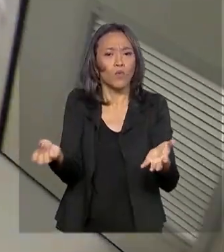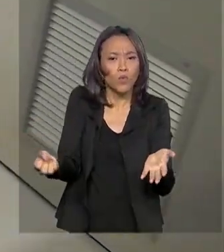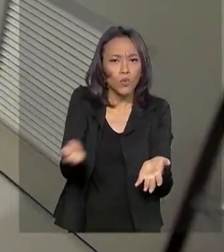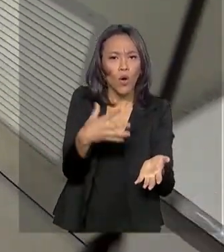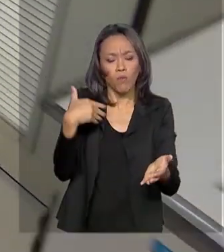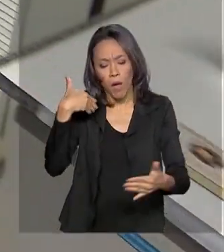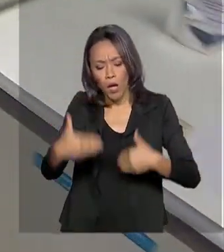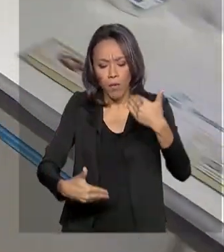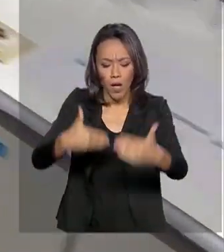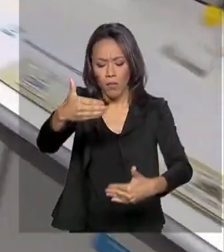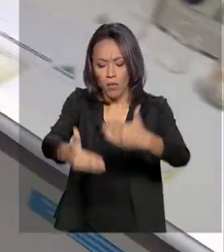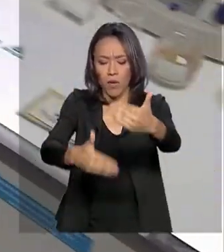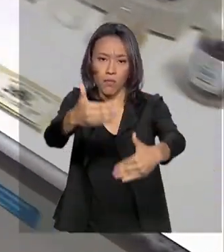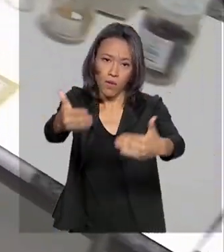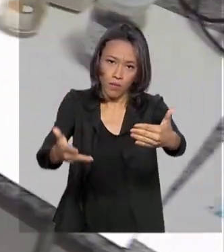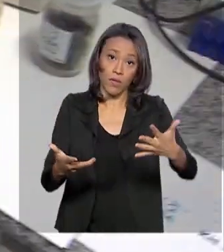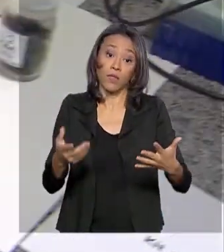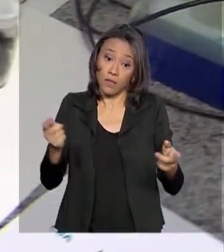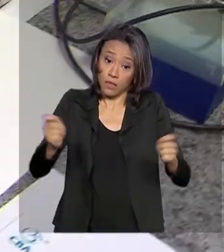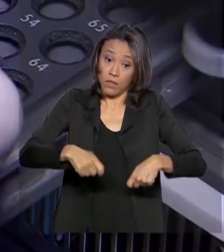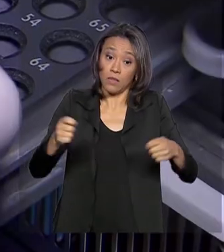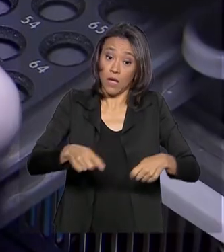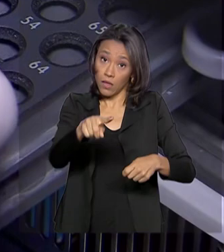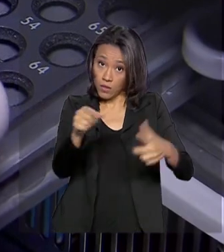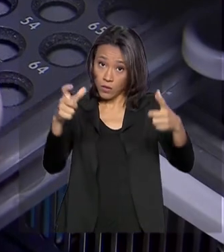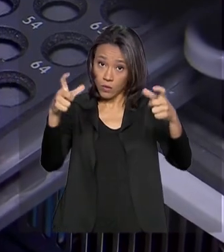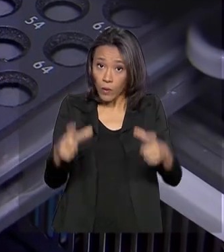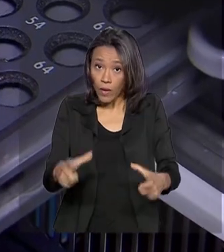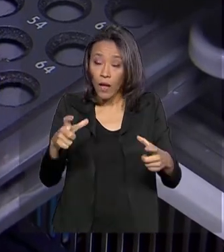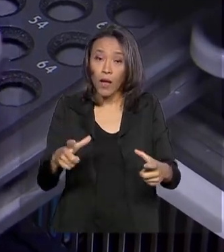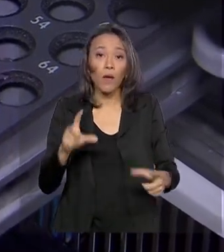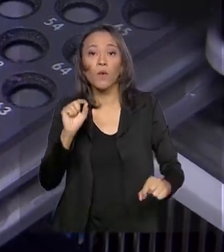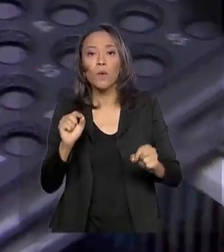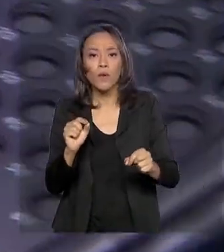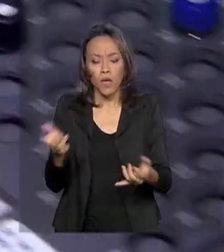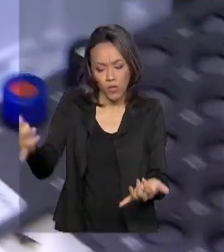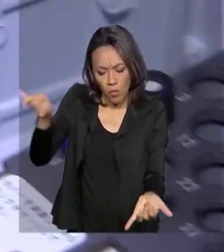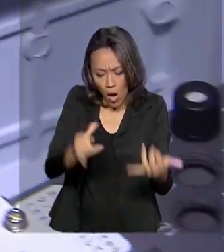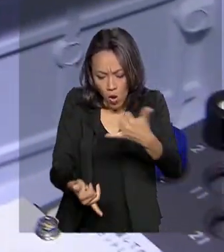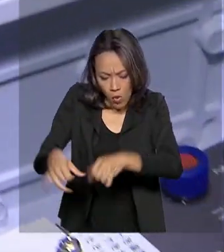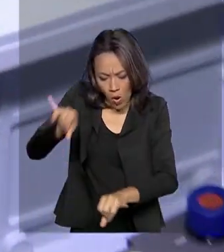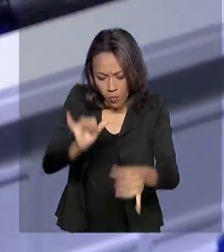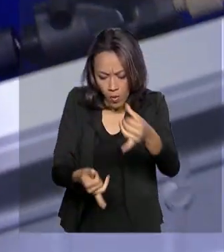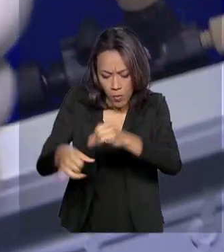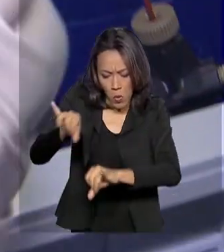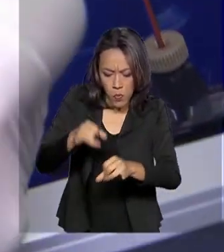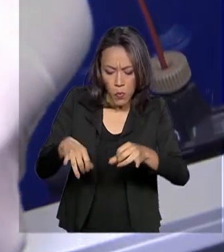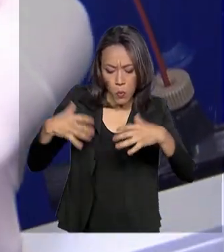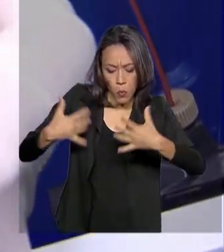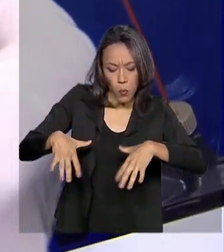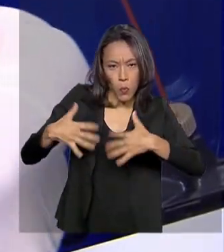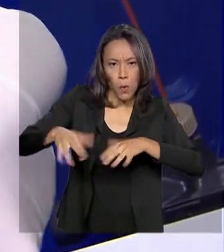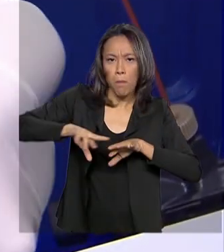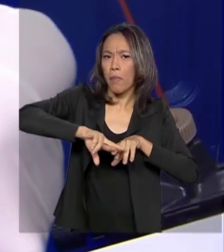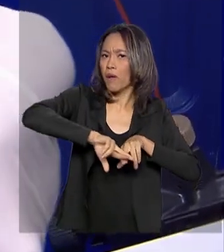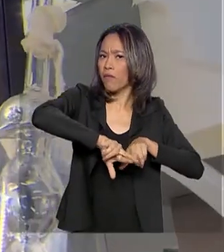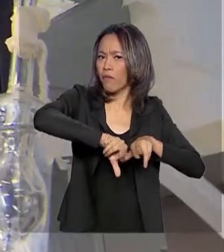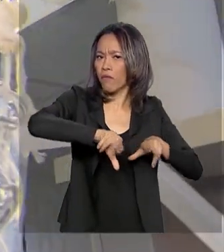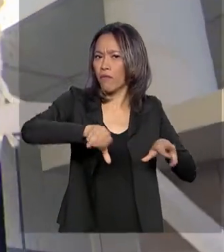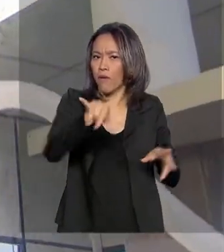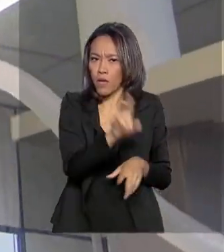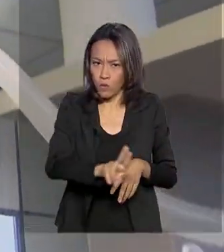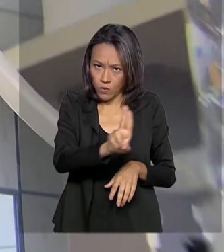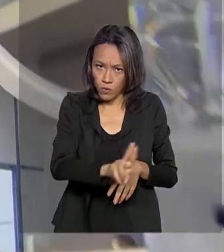produtivos. E ainda vai ser possível desenvolver substâncias revolucionárias para muitas aplicações.